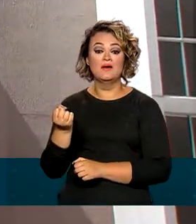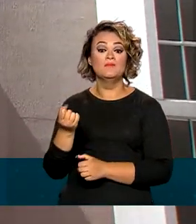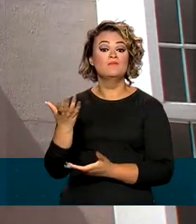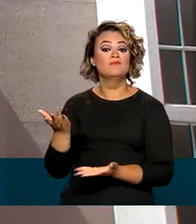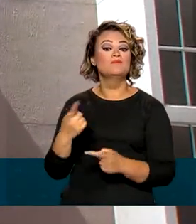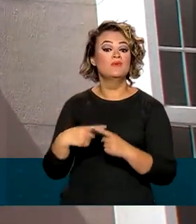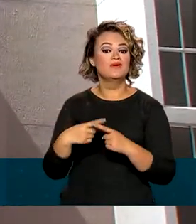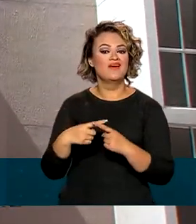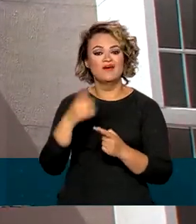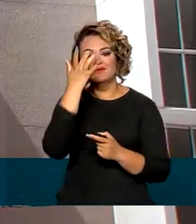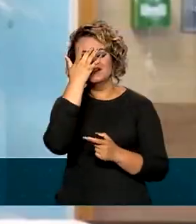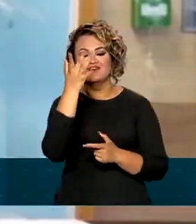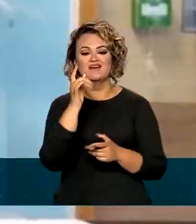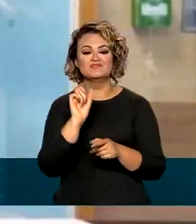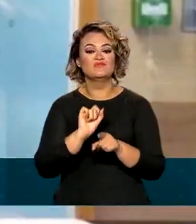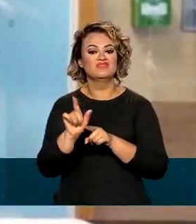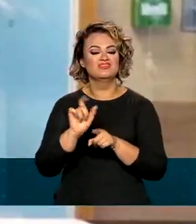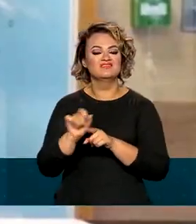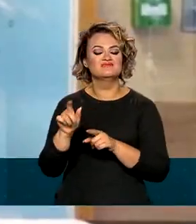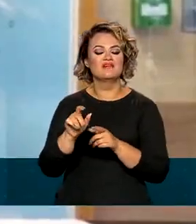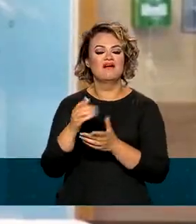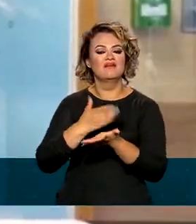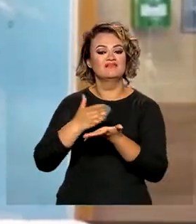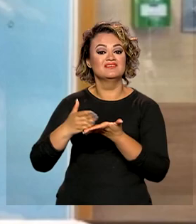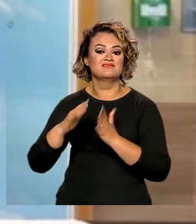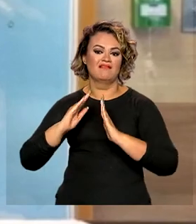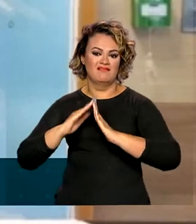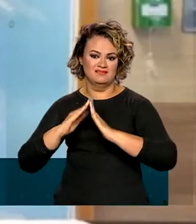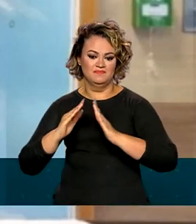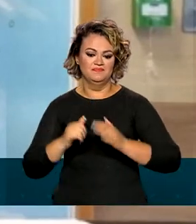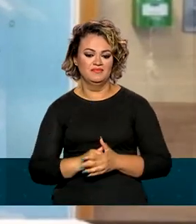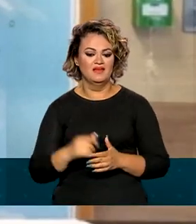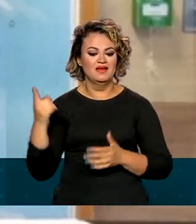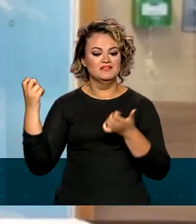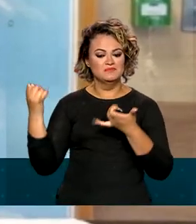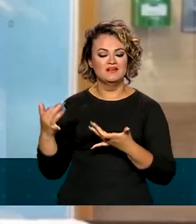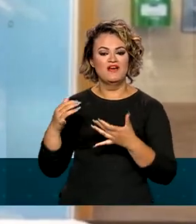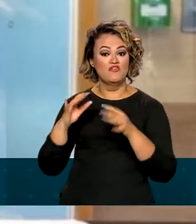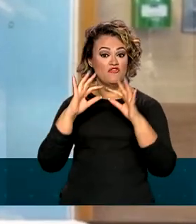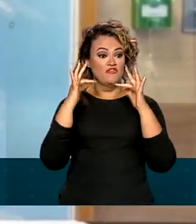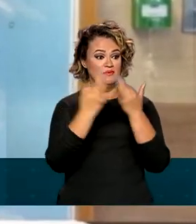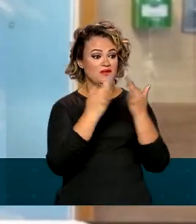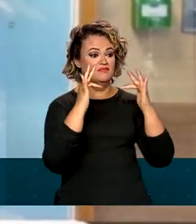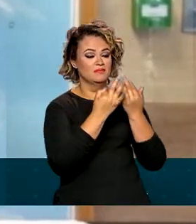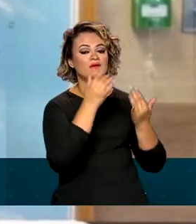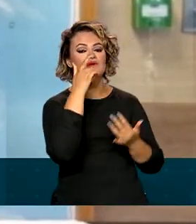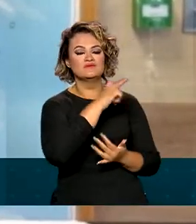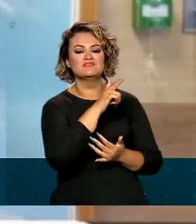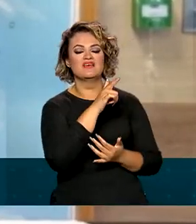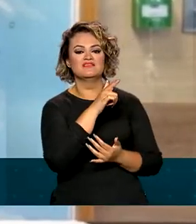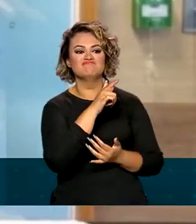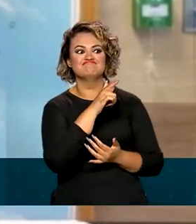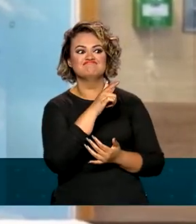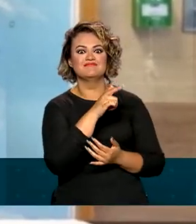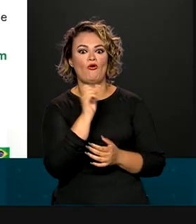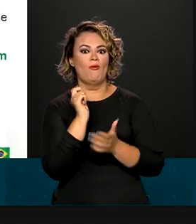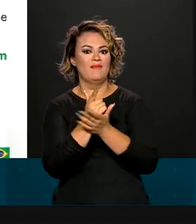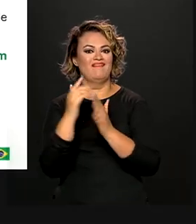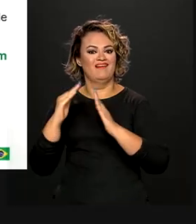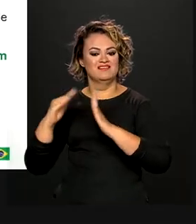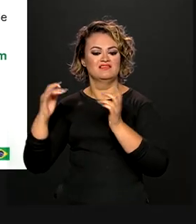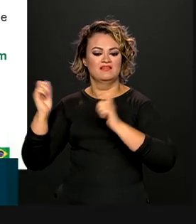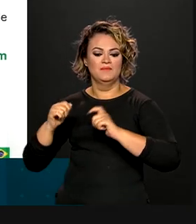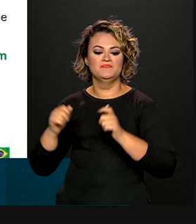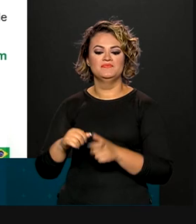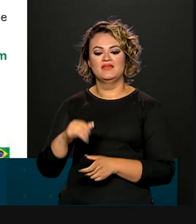financiamento imobiliário. Mais famílias terão acesso a mais subsídios para ter o acesso à sua própria moradia. Uma